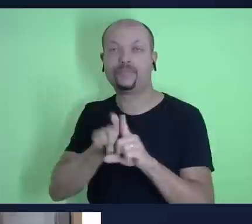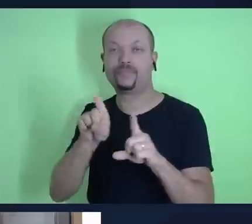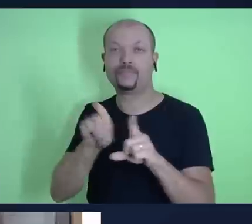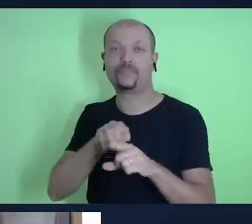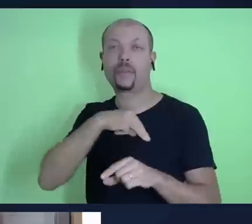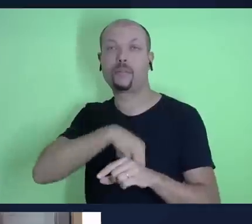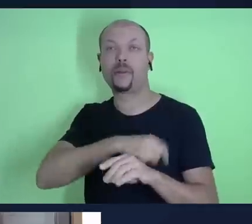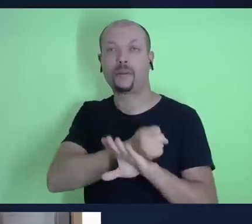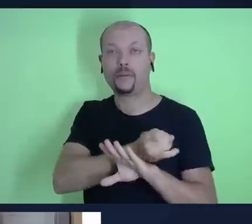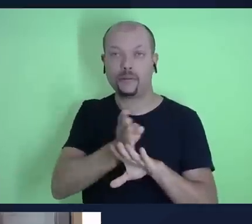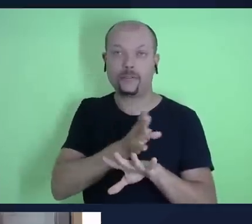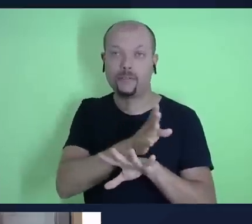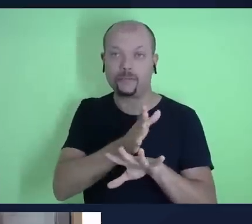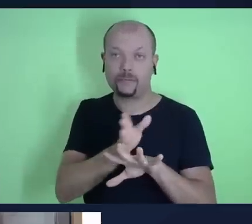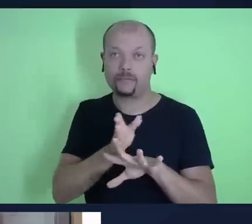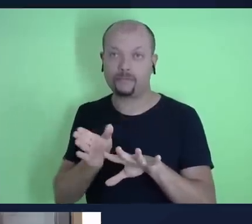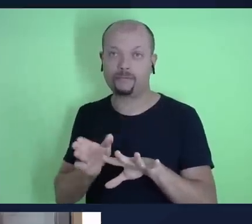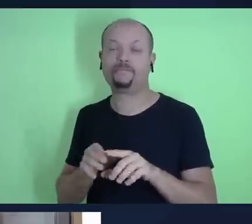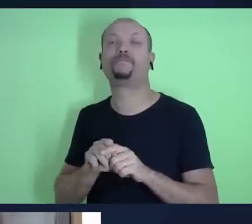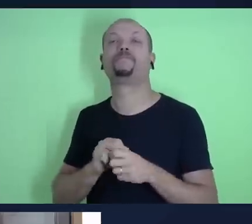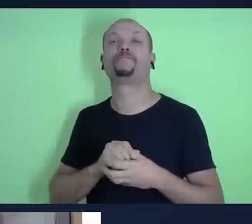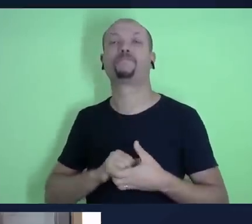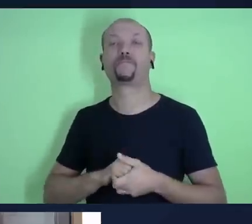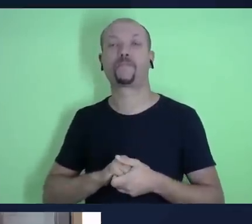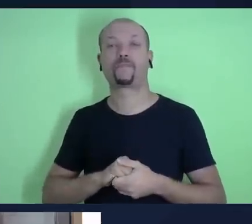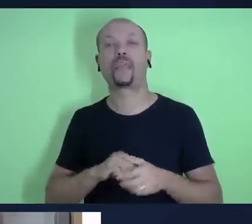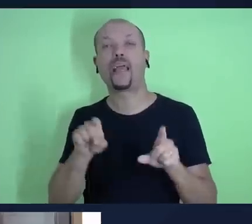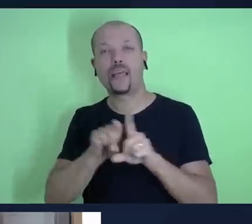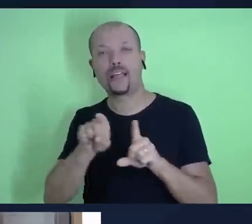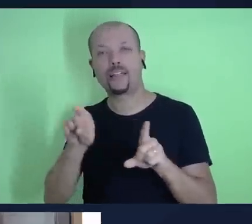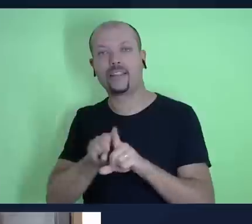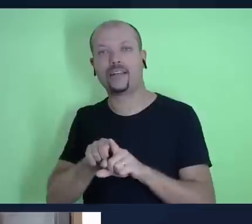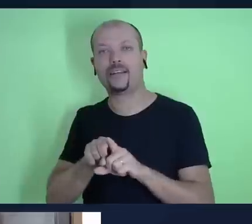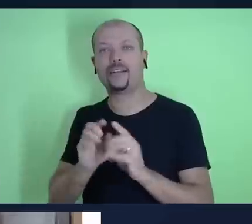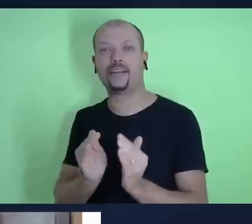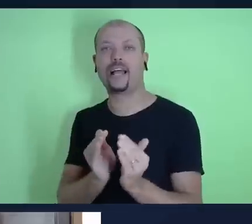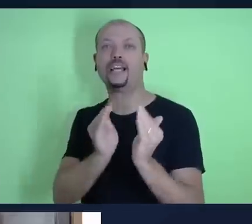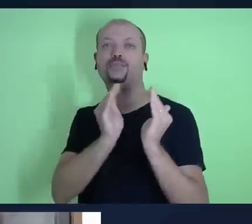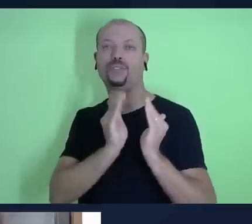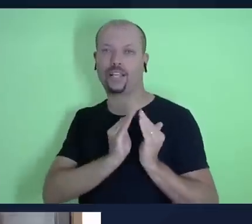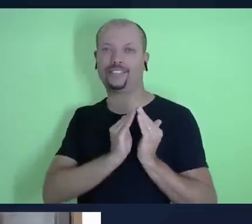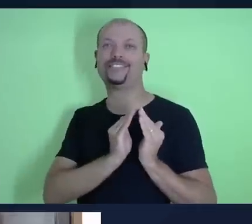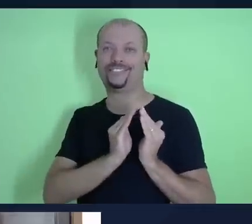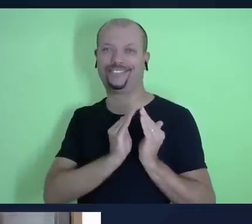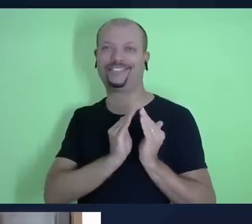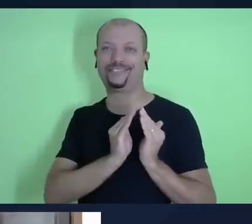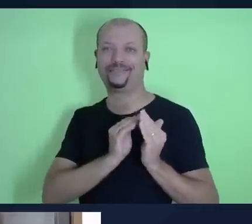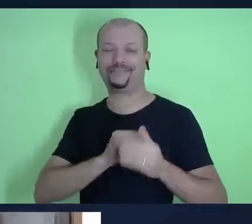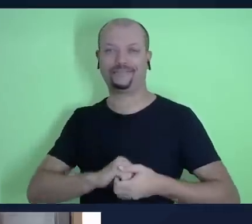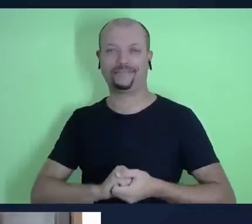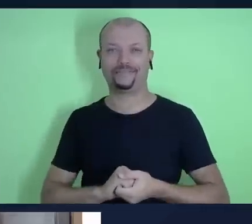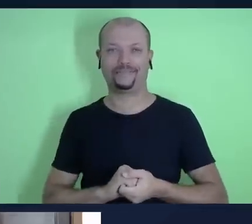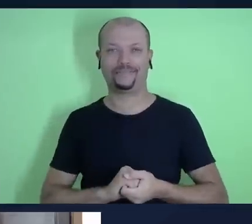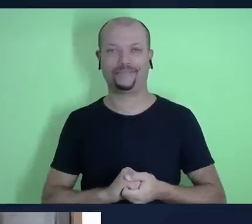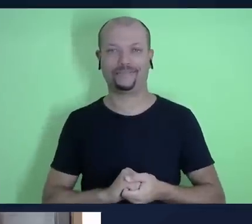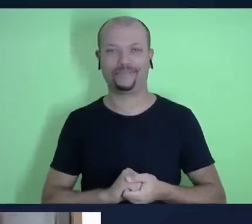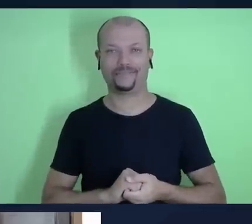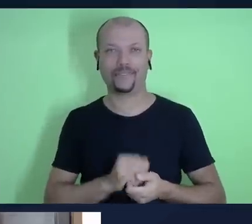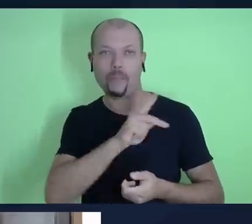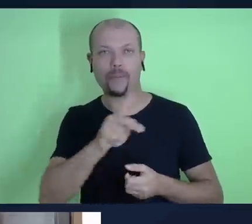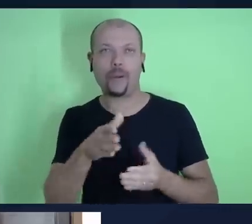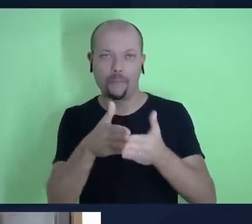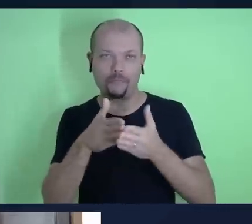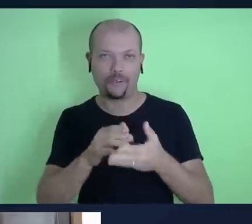que lida com pessoas com deficiência e também com a educação adventista professor Everson por